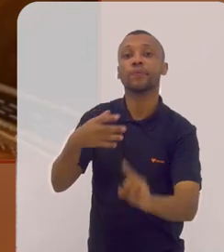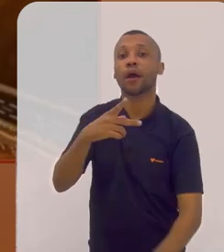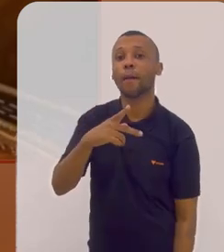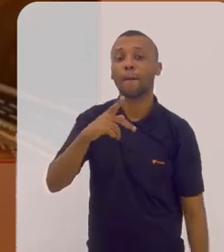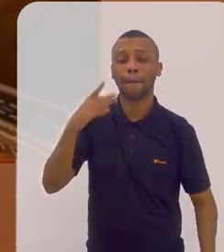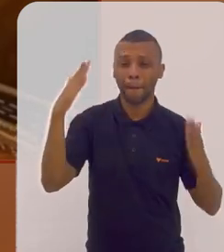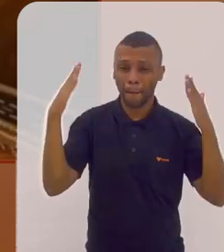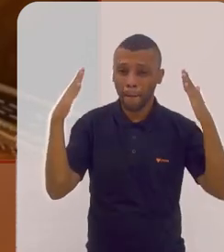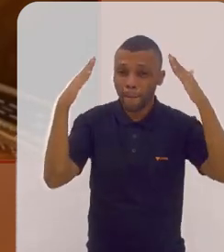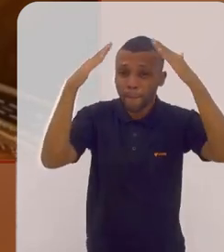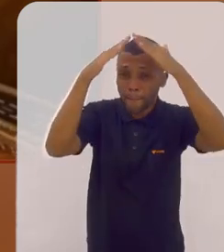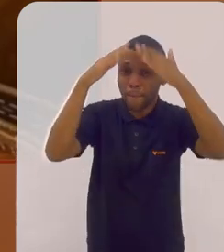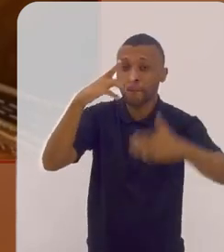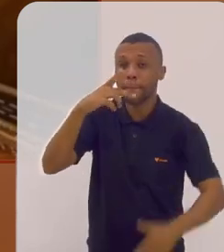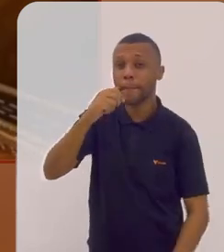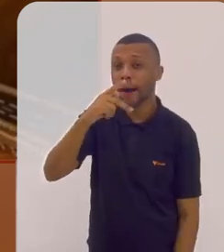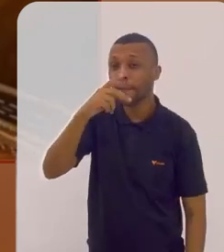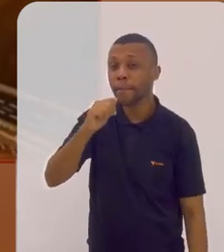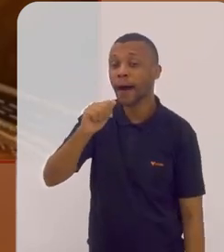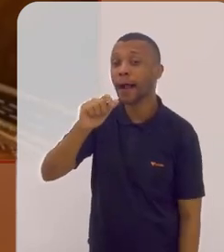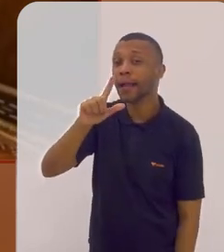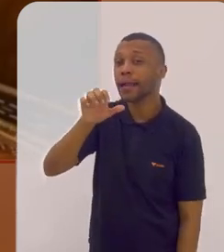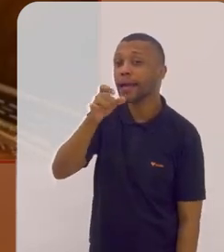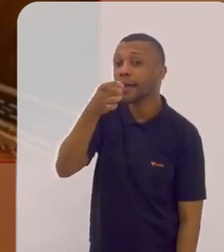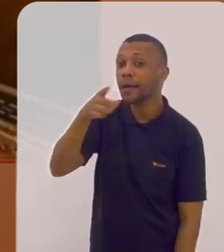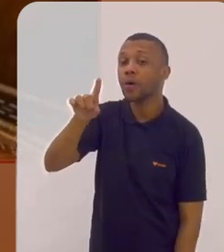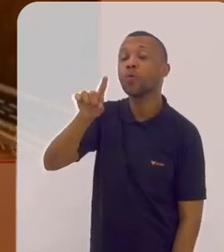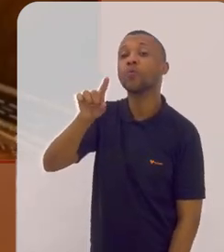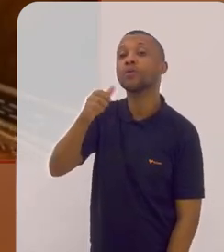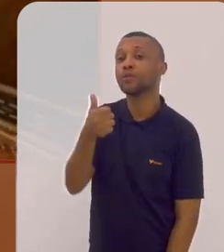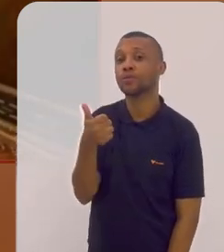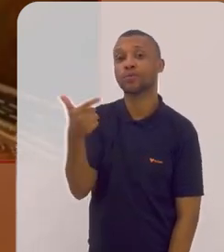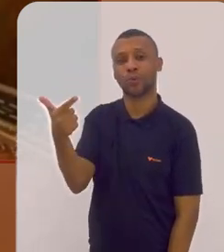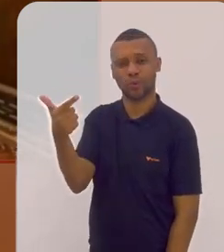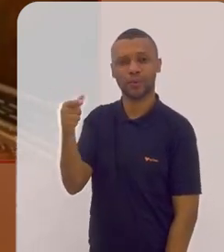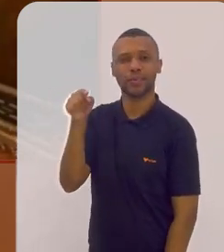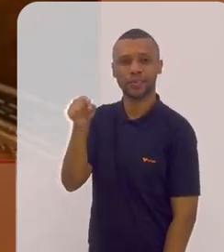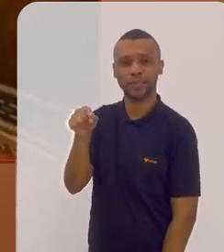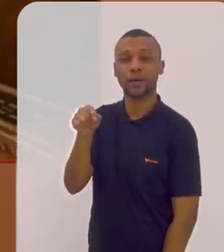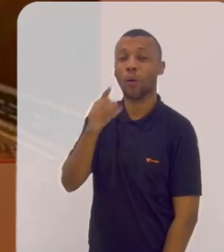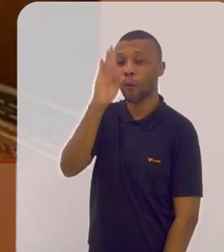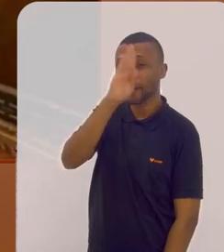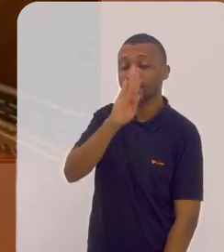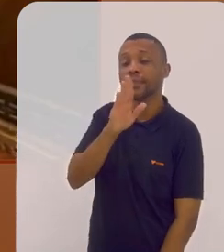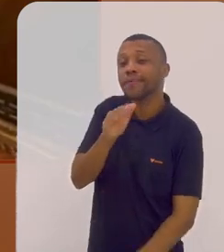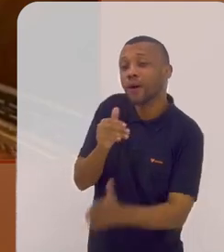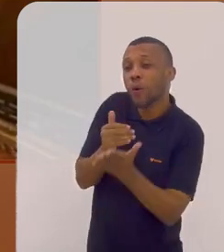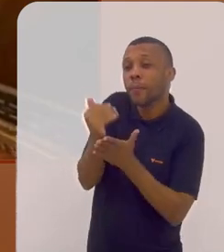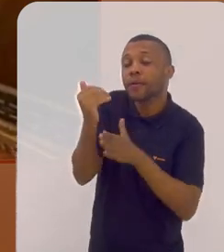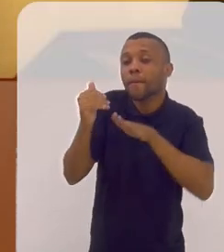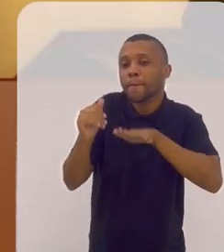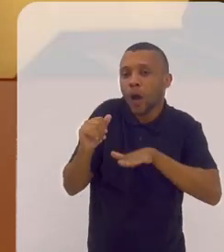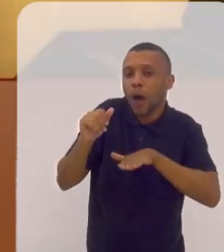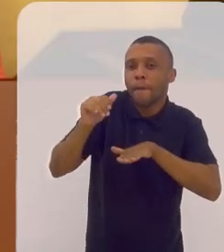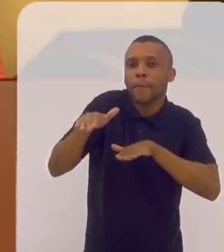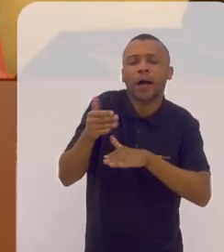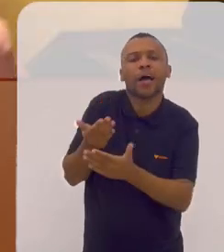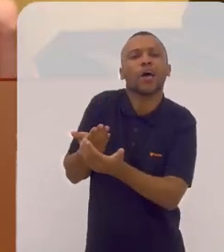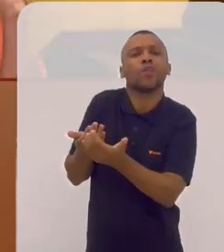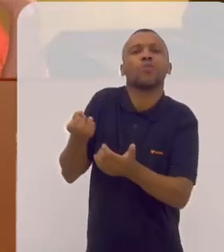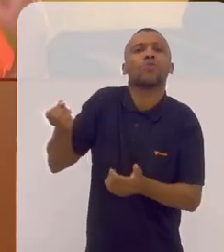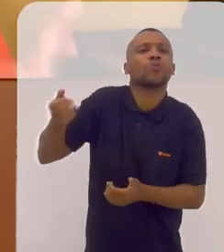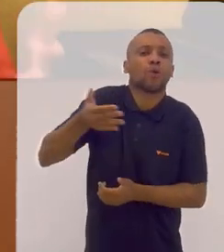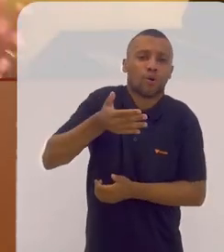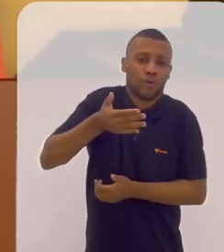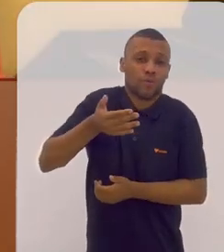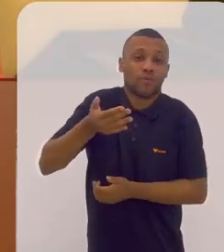ao Papa Leão XII em 1823 o Brasil era uma nação jovem ainda dependência tinha um ano ele,